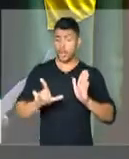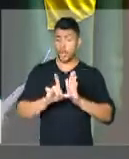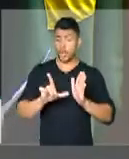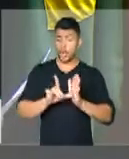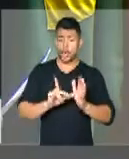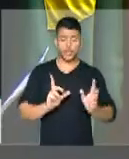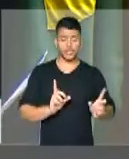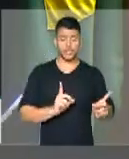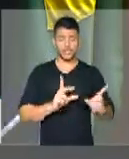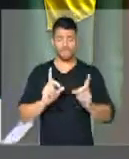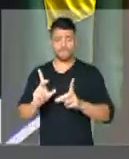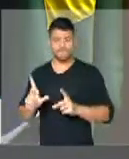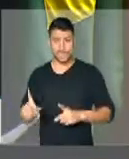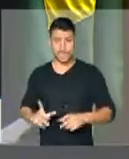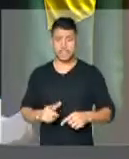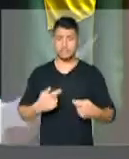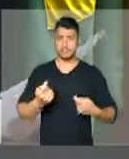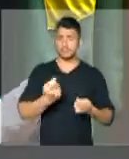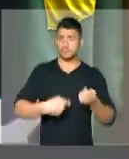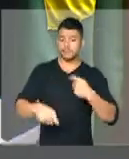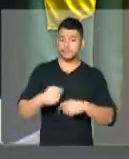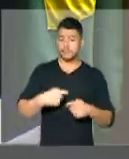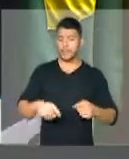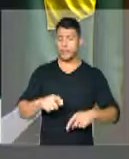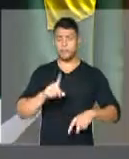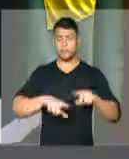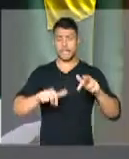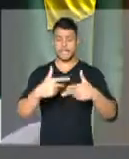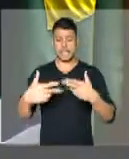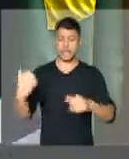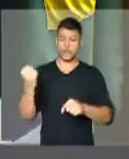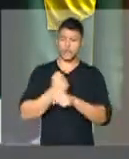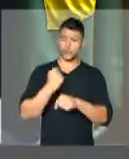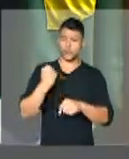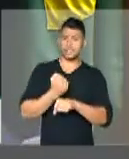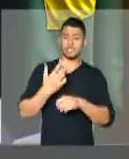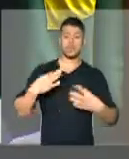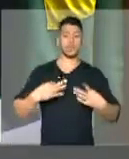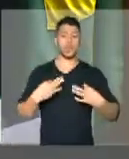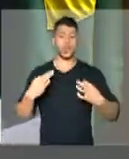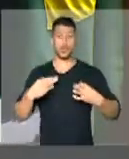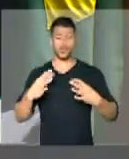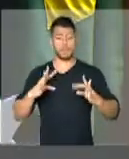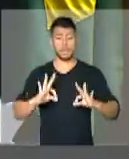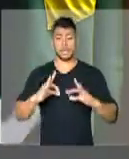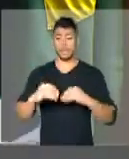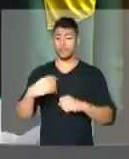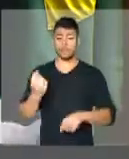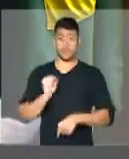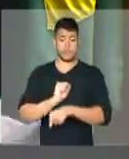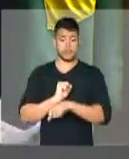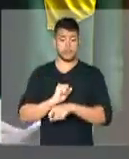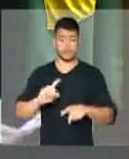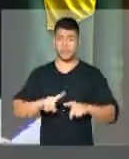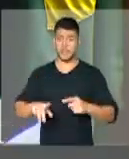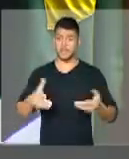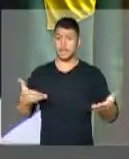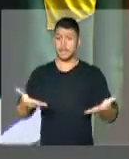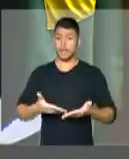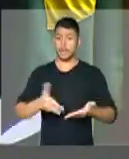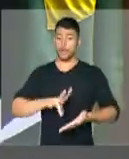paralisado. E eu vi muitas pessoas dizer que agora vamos ter uma avalanche, uma avalanche de pedidos de